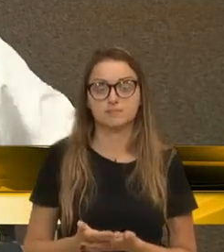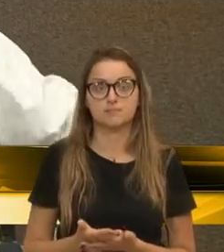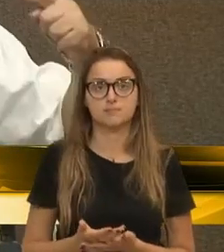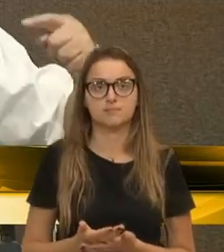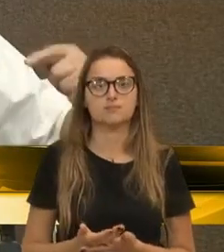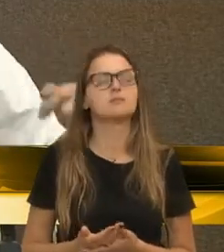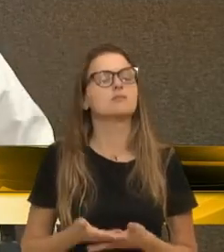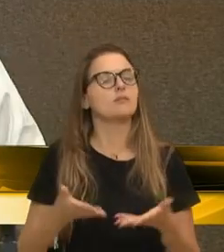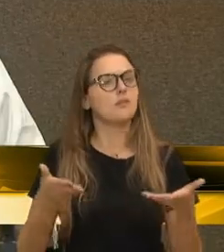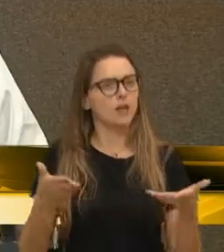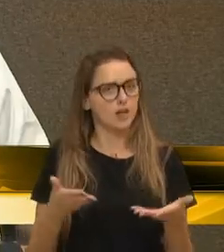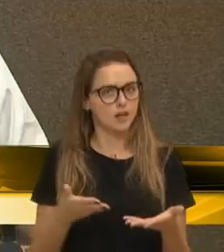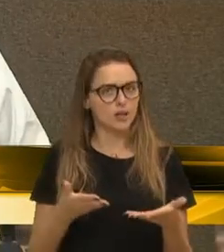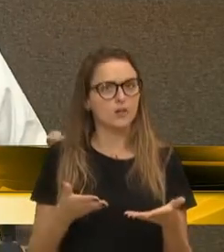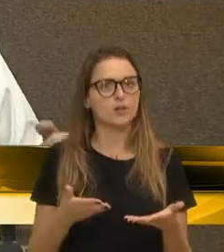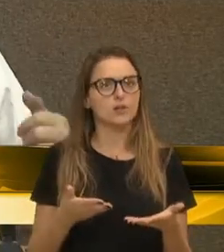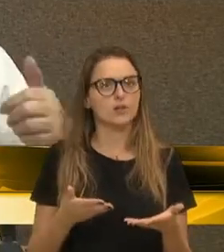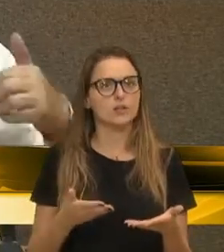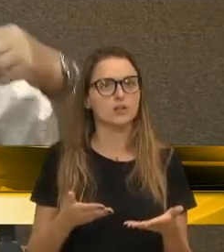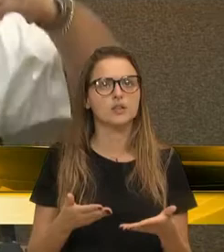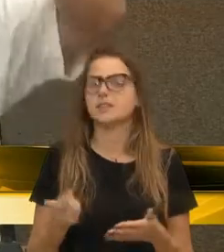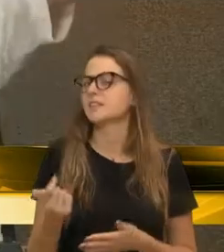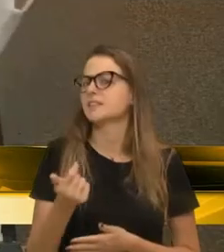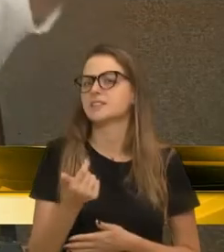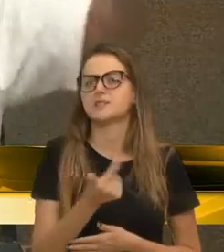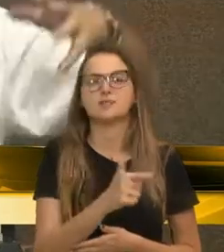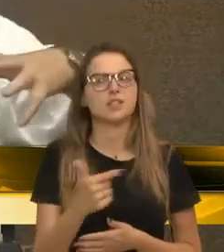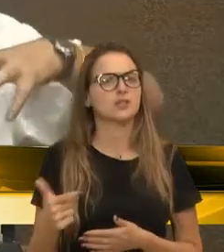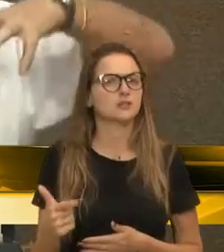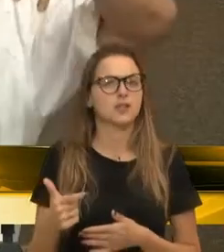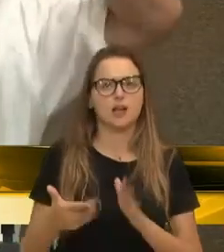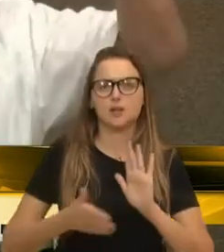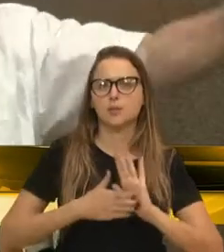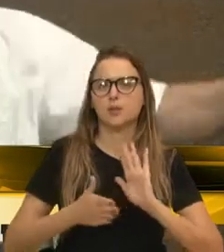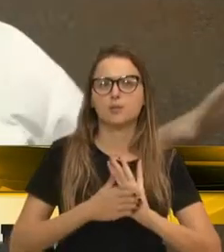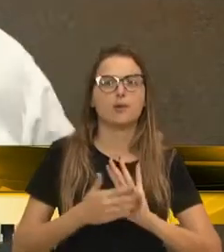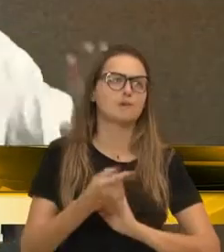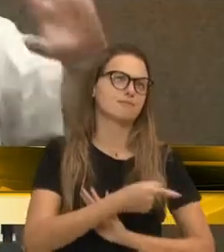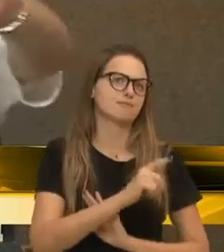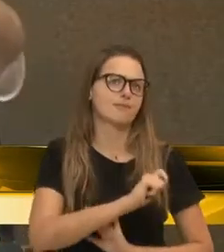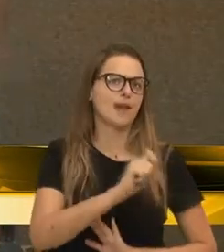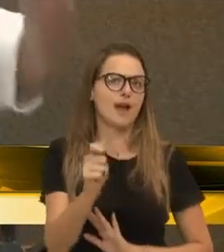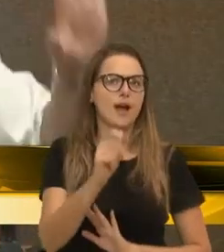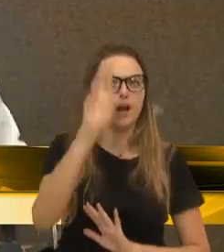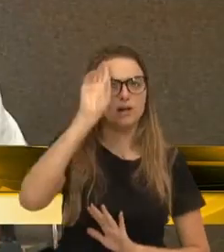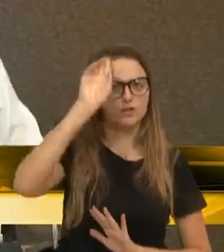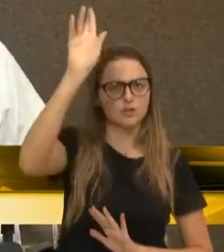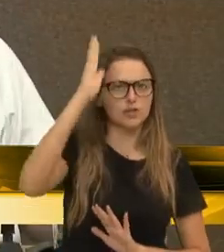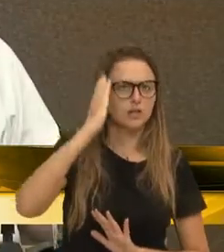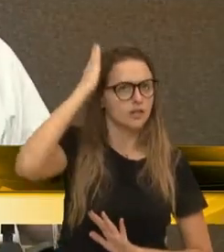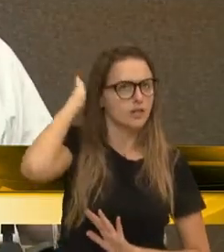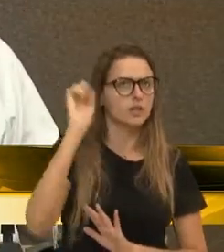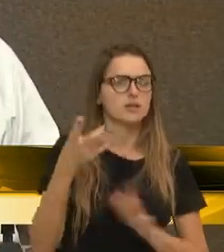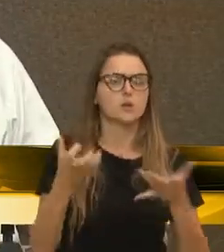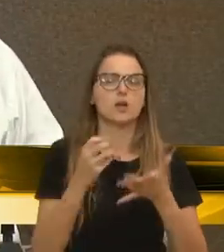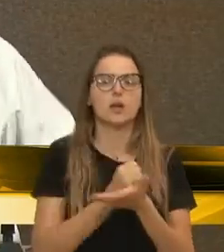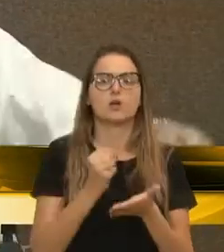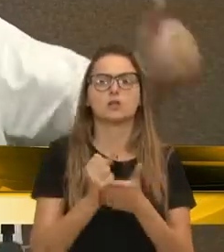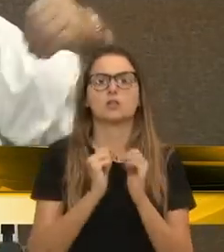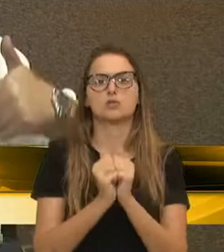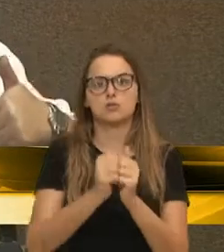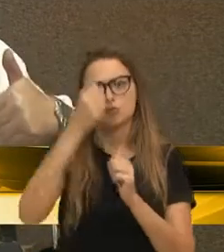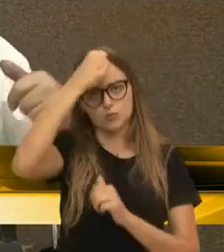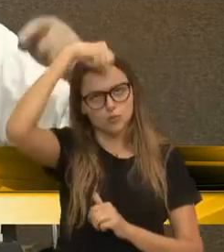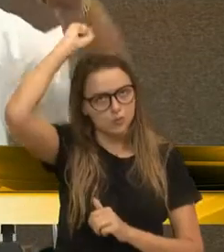Então, nesse sentido, não tendo alternativa, o prefeito não quer parceria com a Universidade de Caxias do Sul.